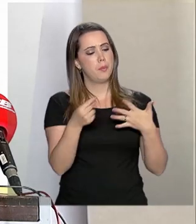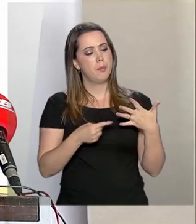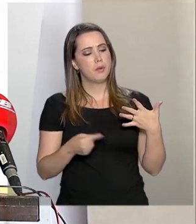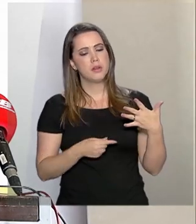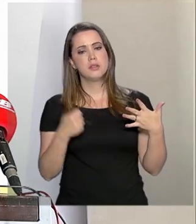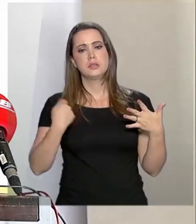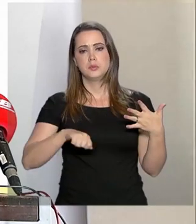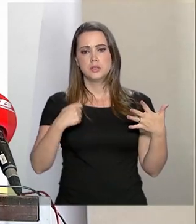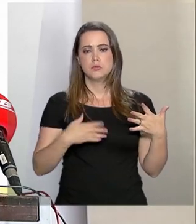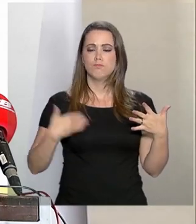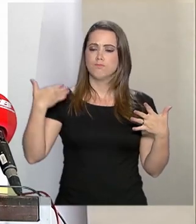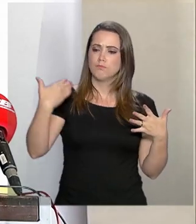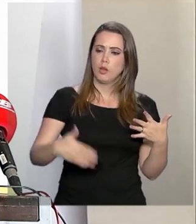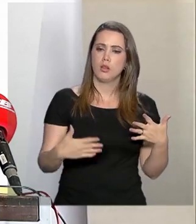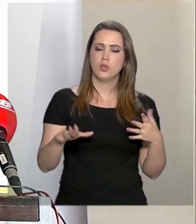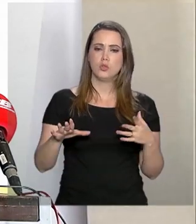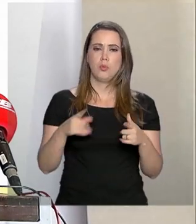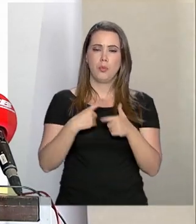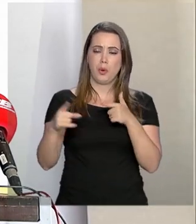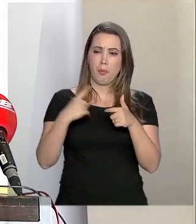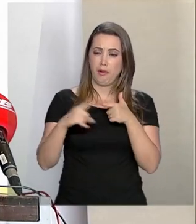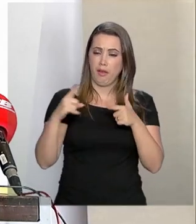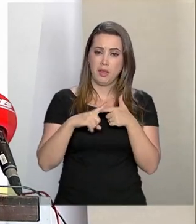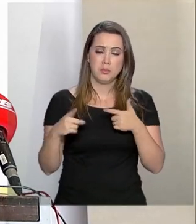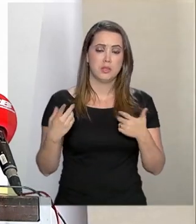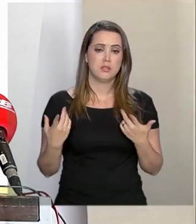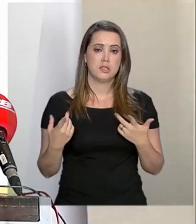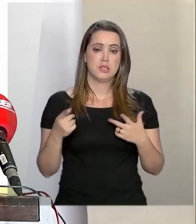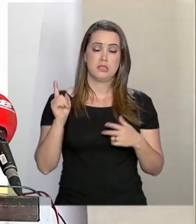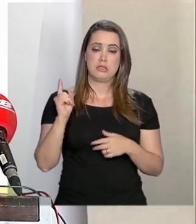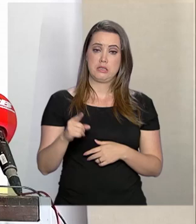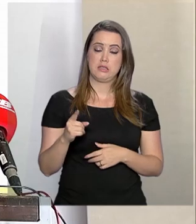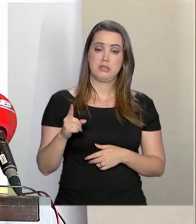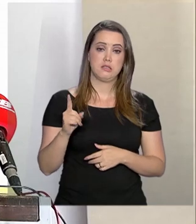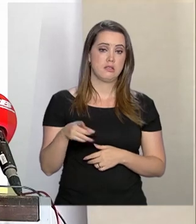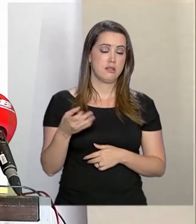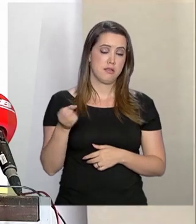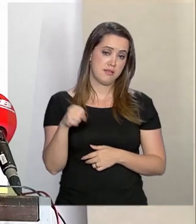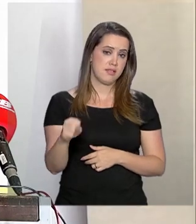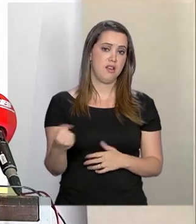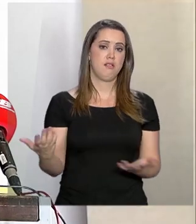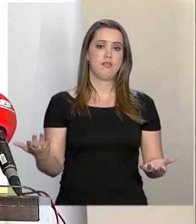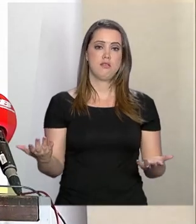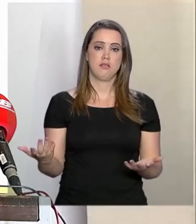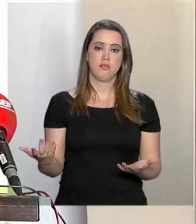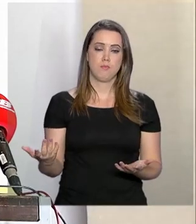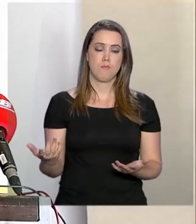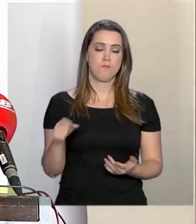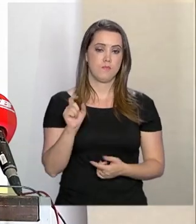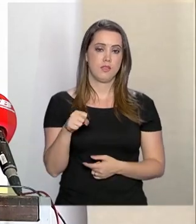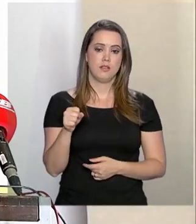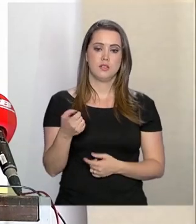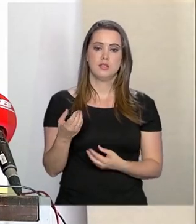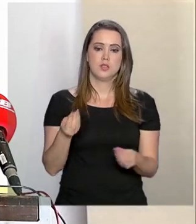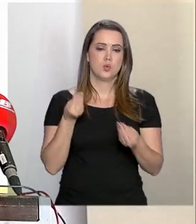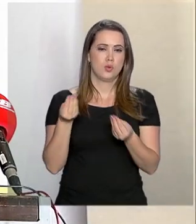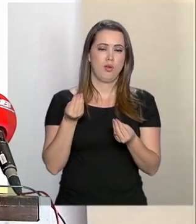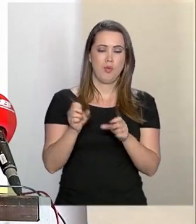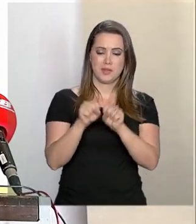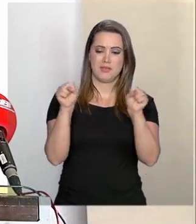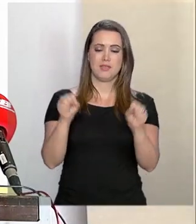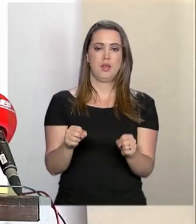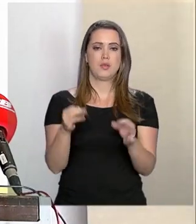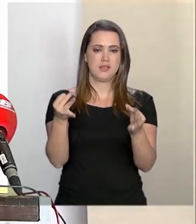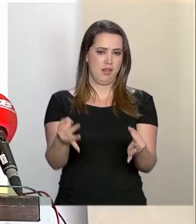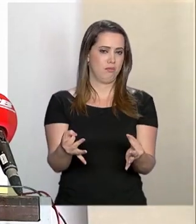que têm que ser enfrentados, pontos de estrangulamento. E é evidente que o sistema não tem funcionado